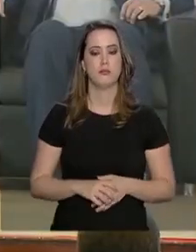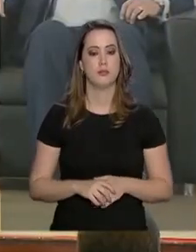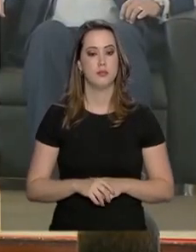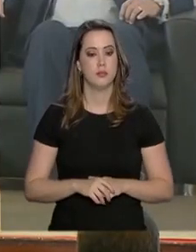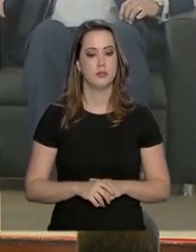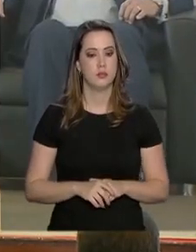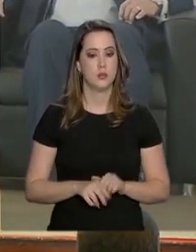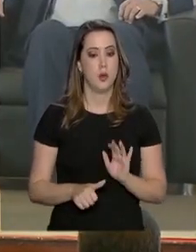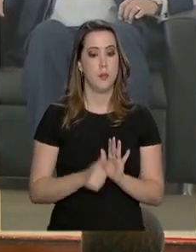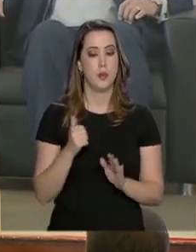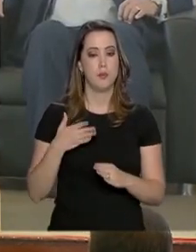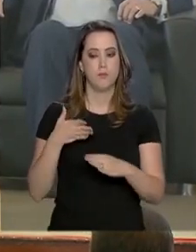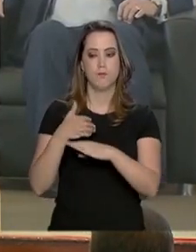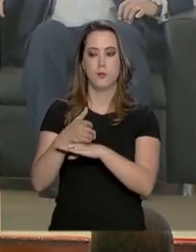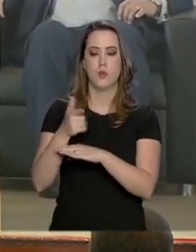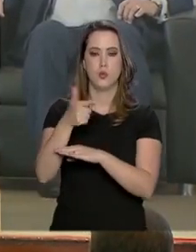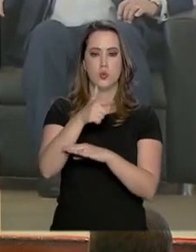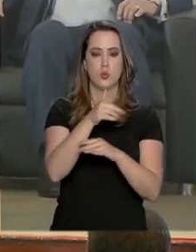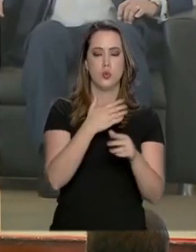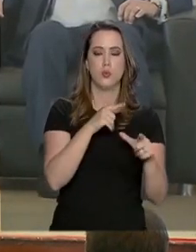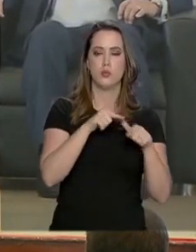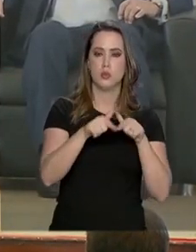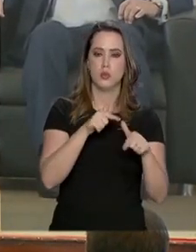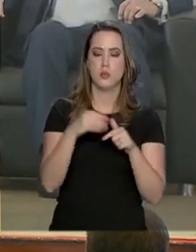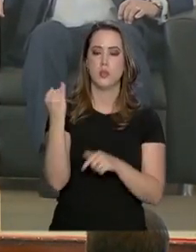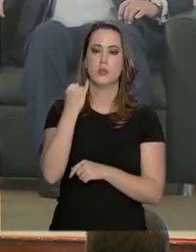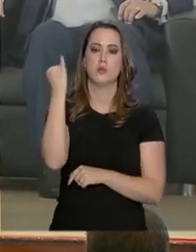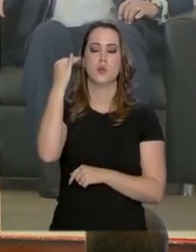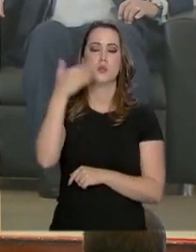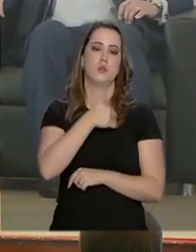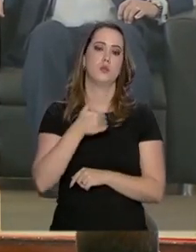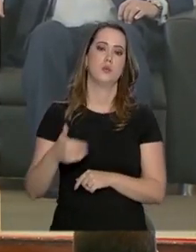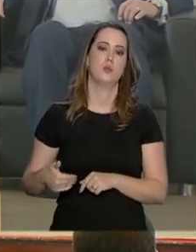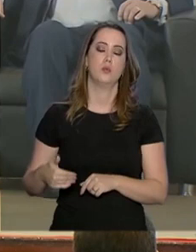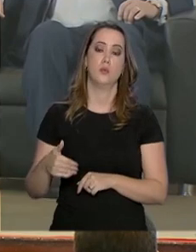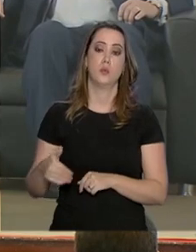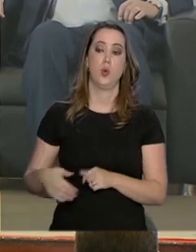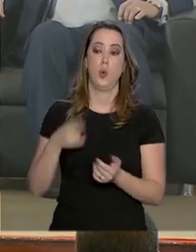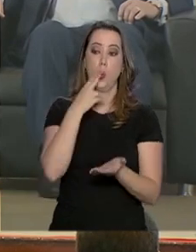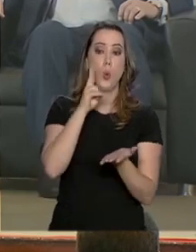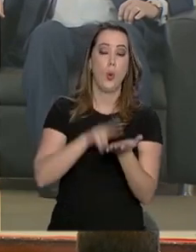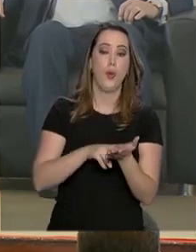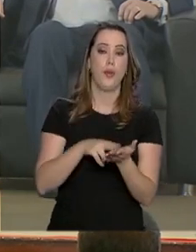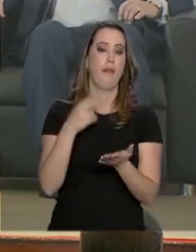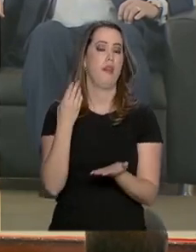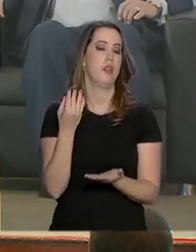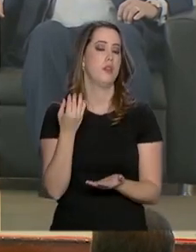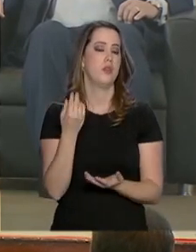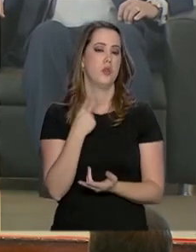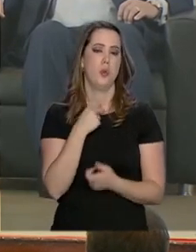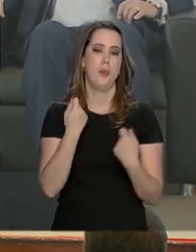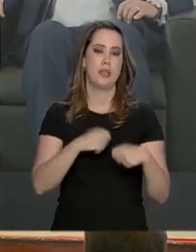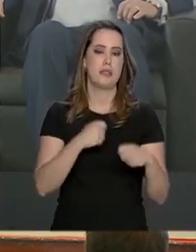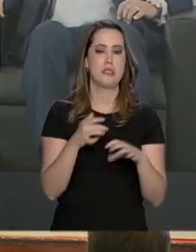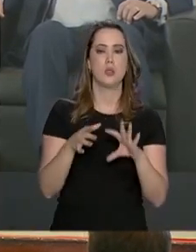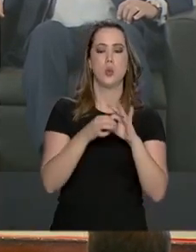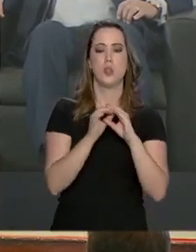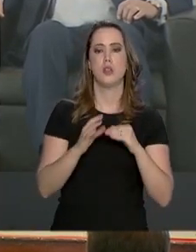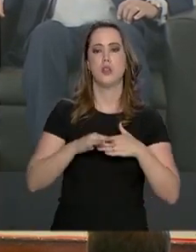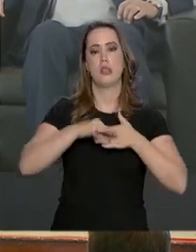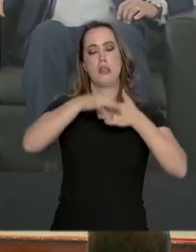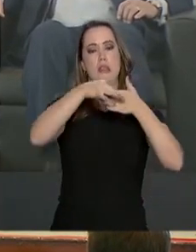Esse é um primeiro passo de várias outras iniciativas importantíssimas, que não necessariamente precisam estar